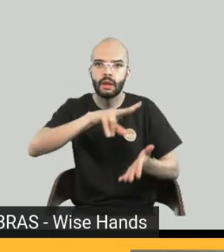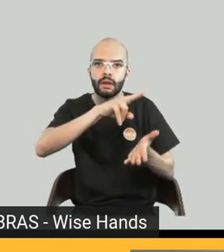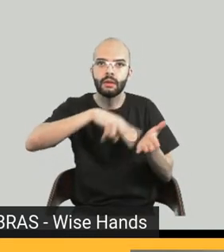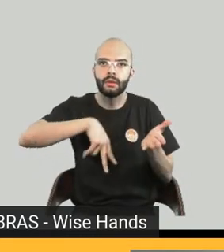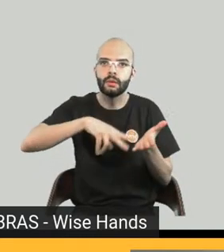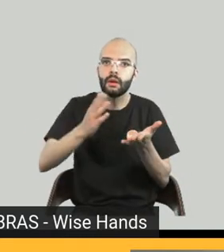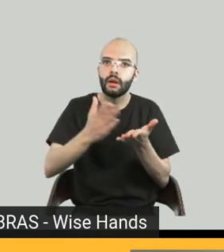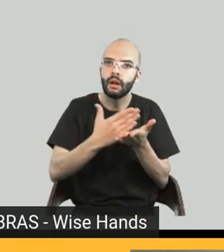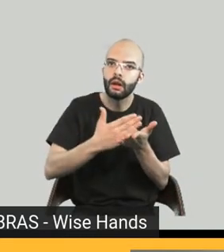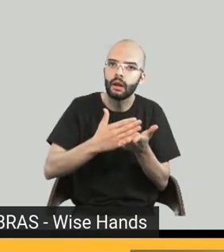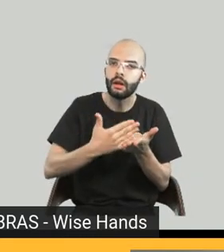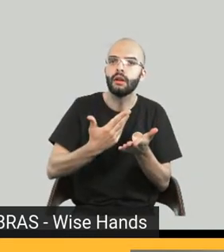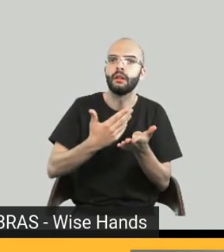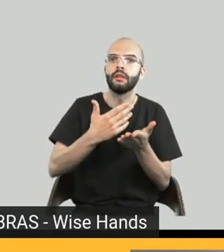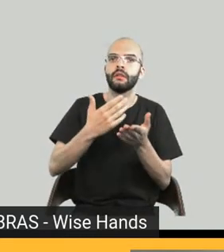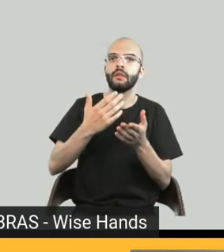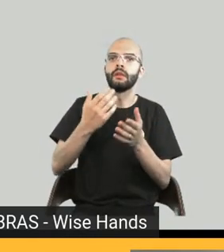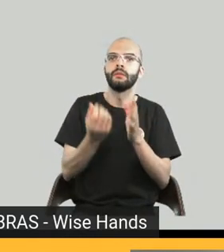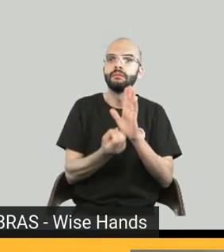anos, essa questão de pandemia,